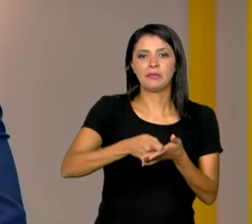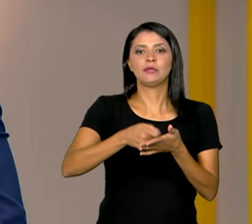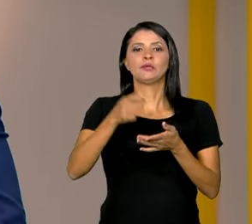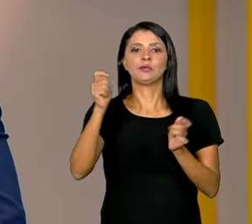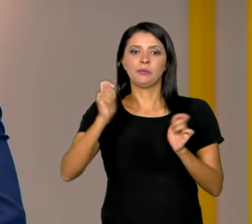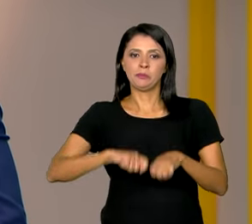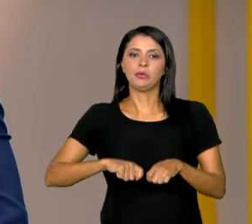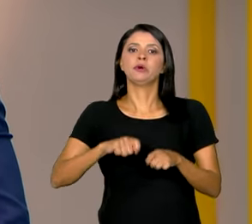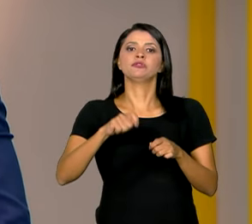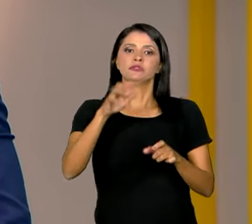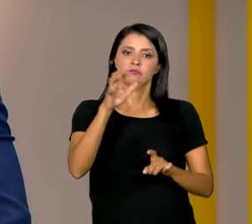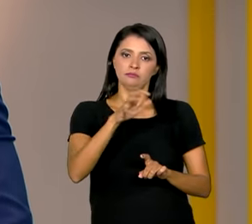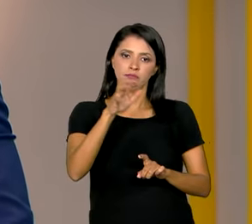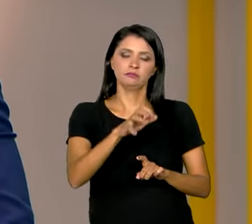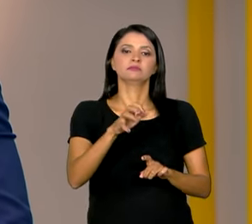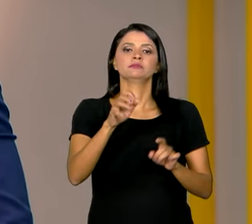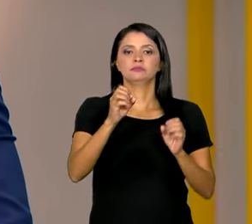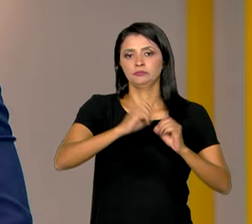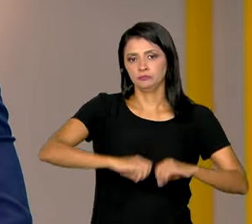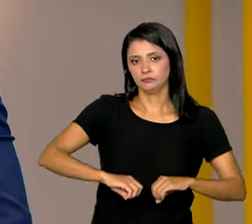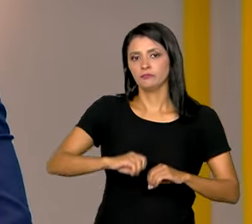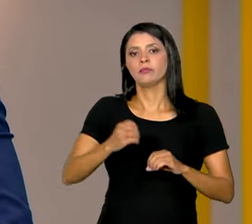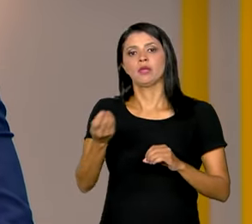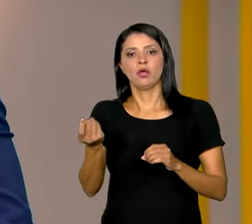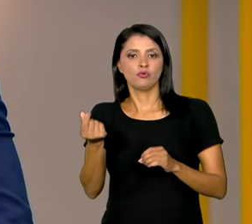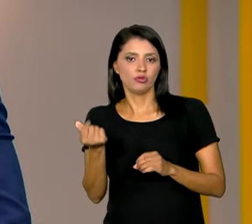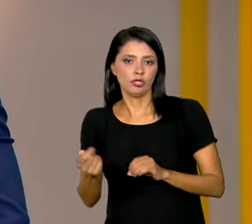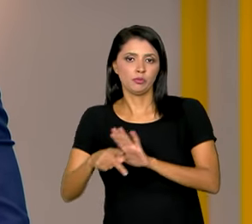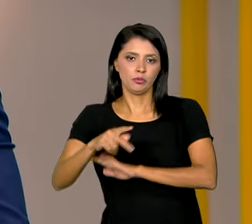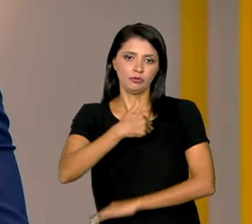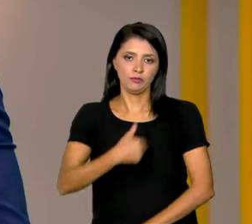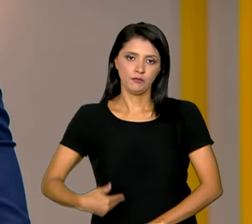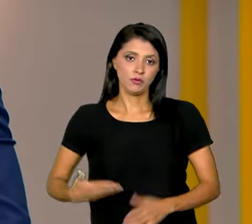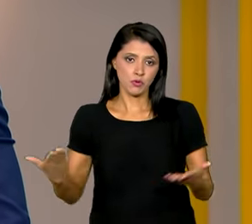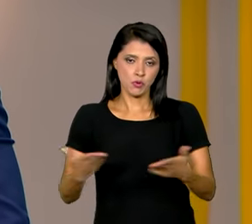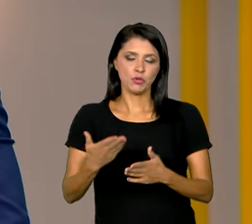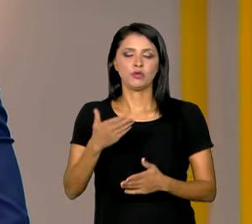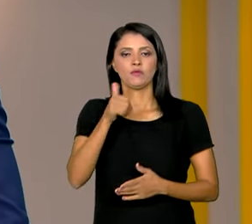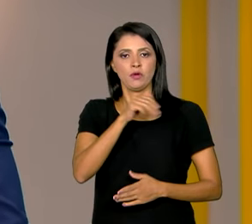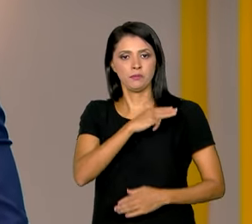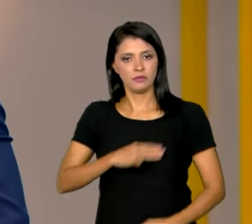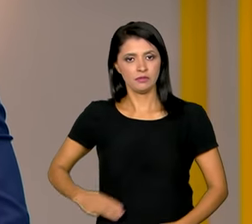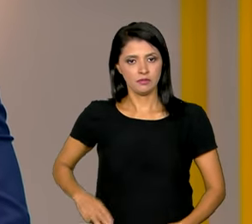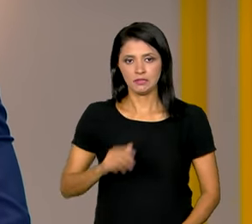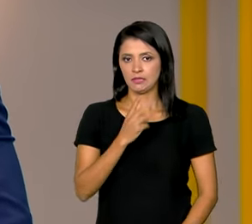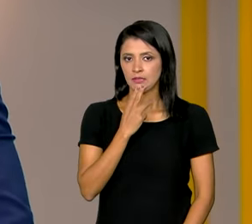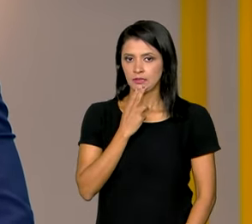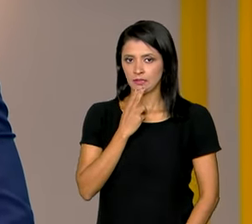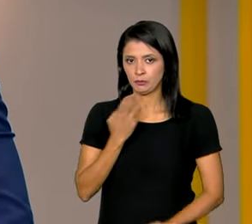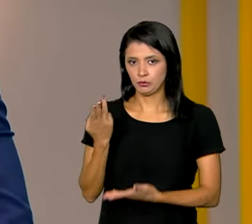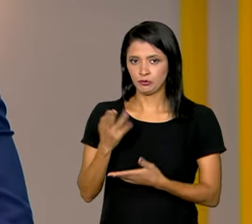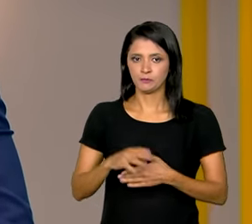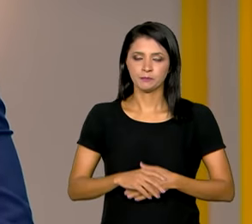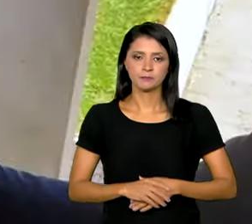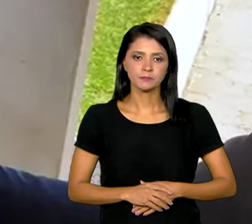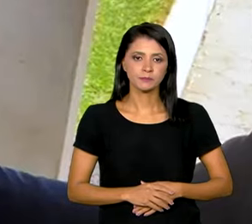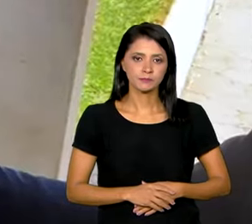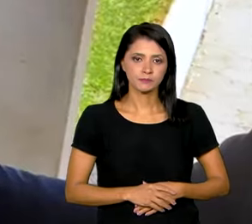cofres do governo. Quem falou a respeito hoje foi a ministra do Planejamento e Orçamento, Simone Tebit. Vamos ouvir.